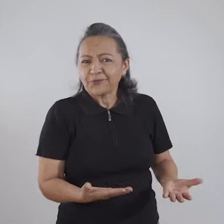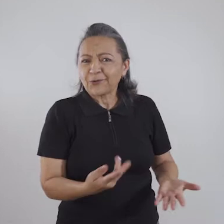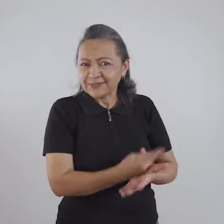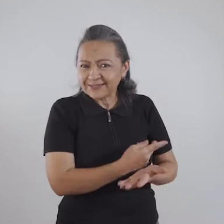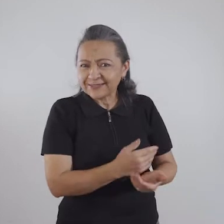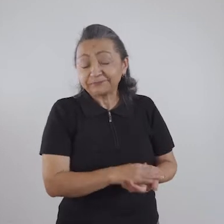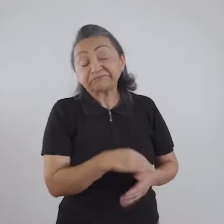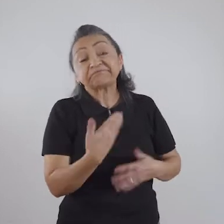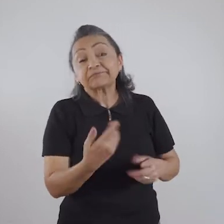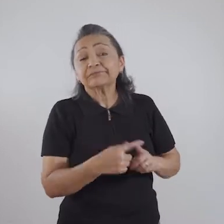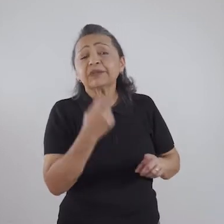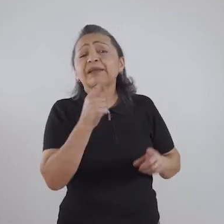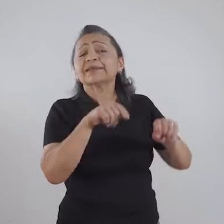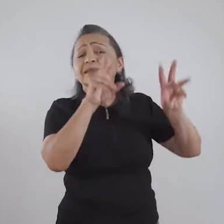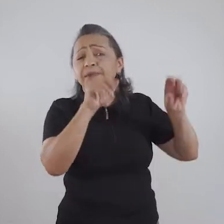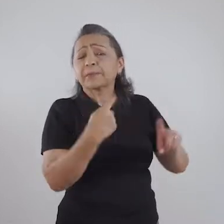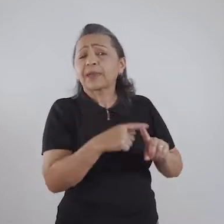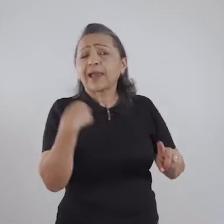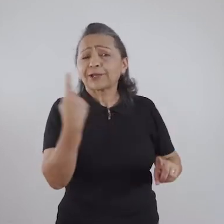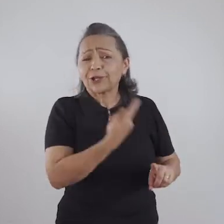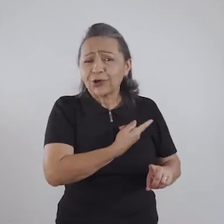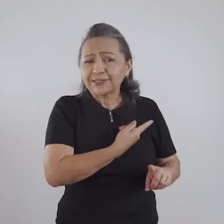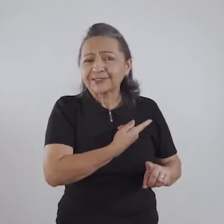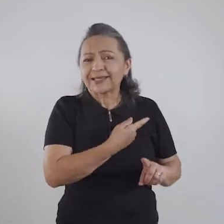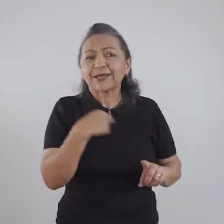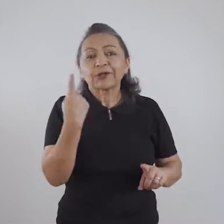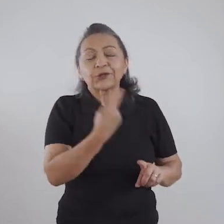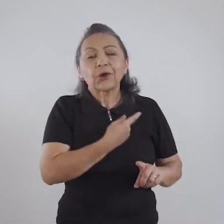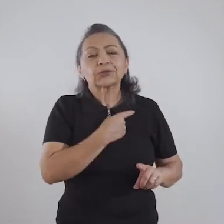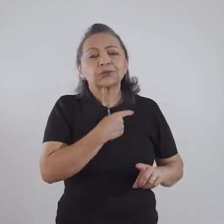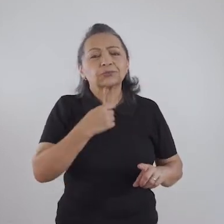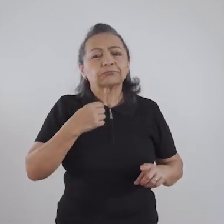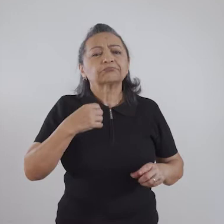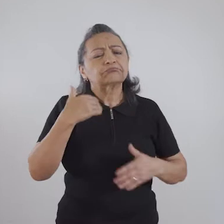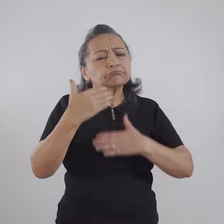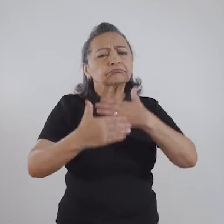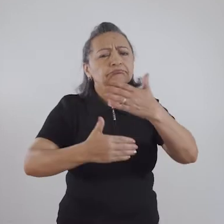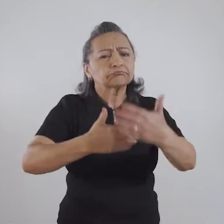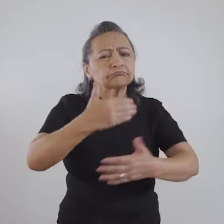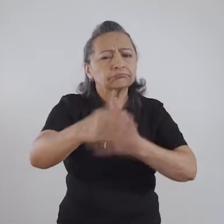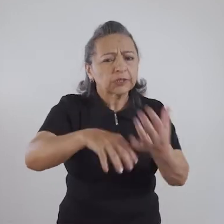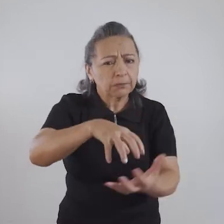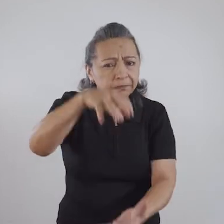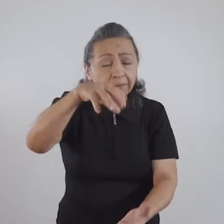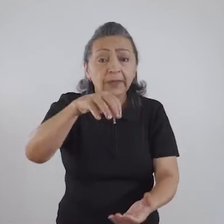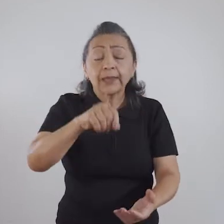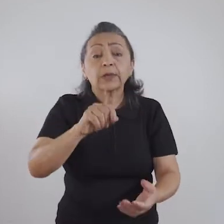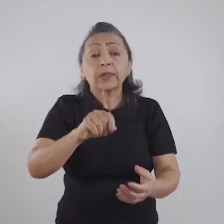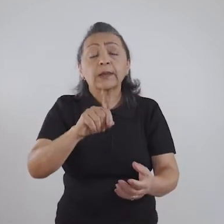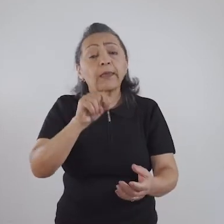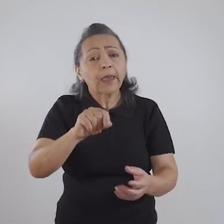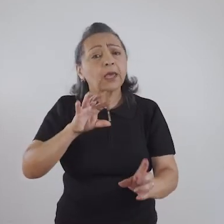falo isso? Porque essa nossa, esse nosso processo de envelhecer, ele é influenciado,